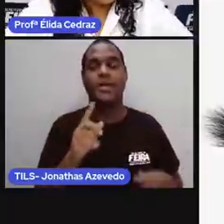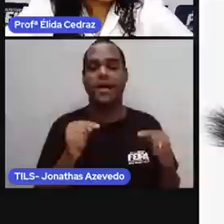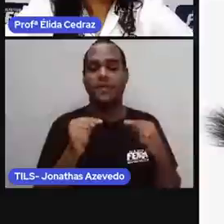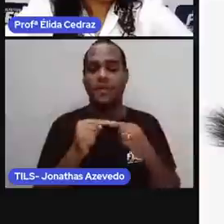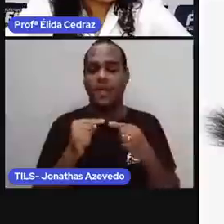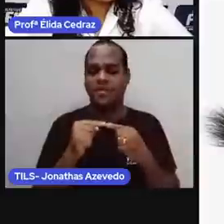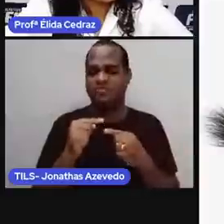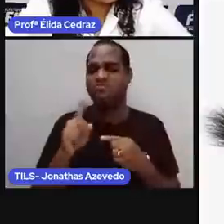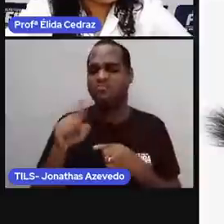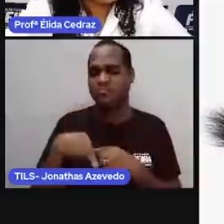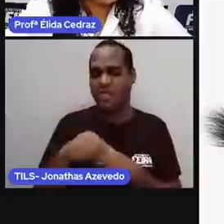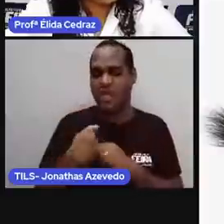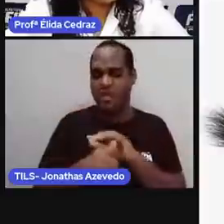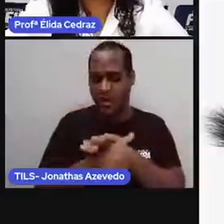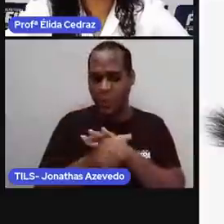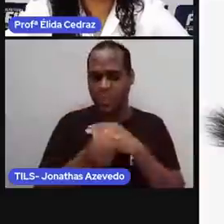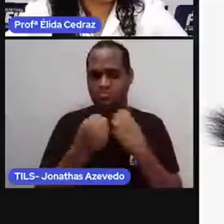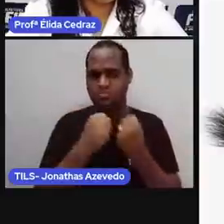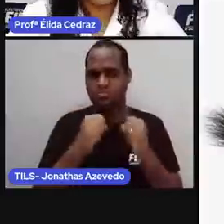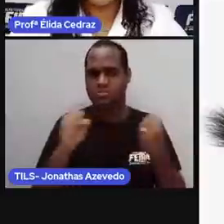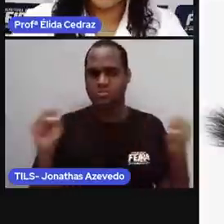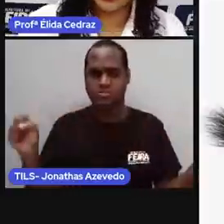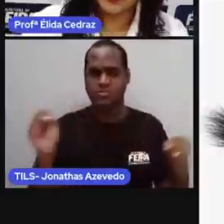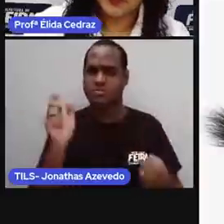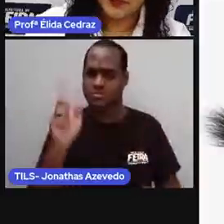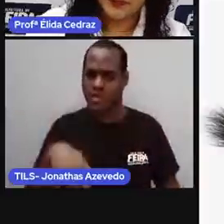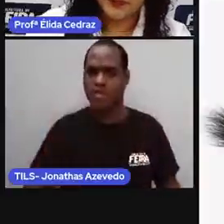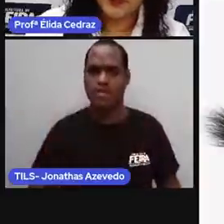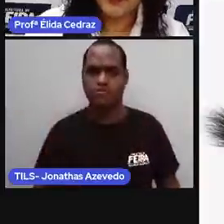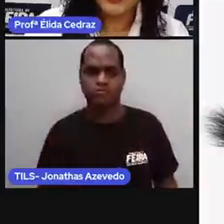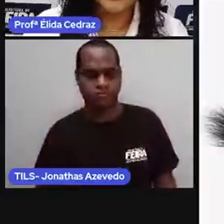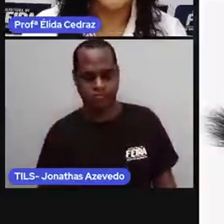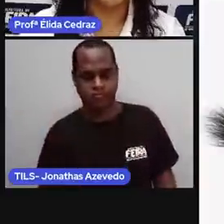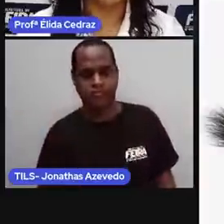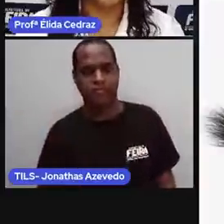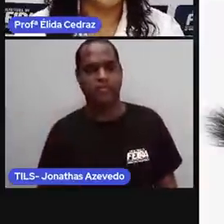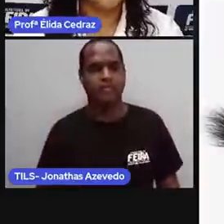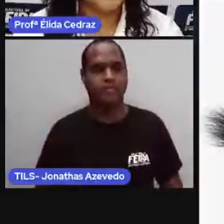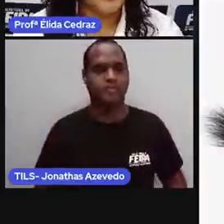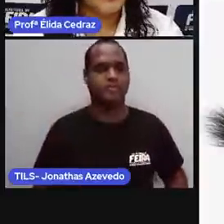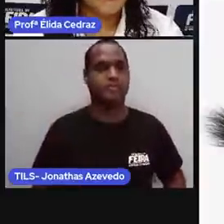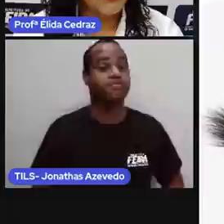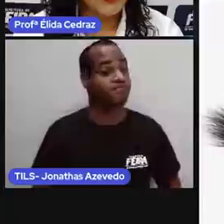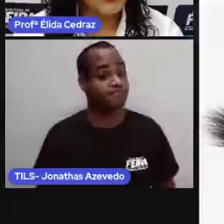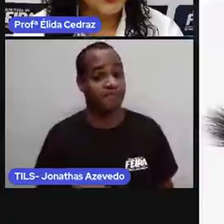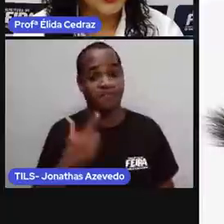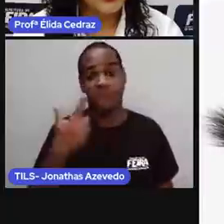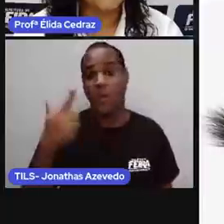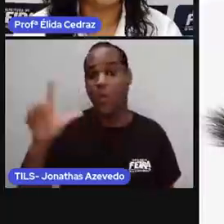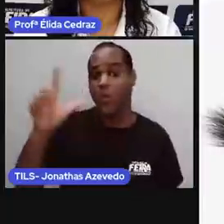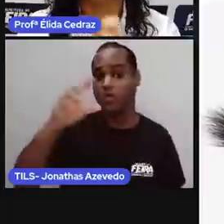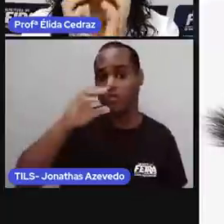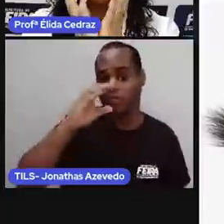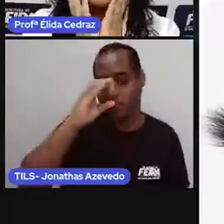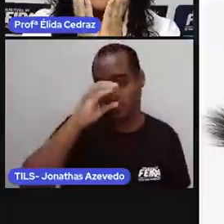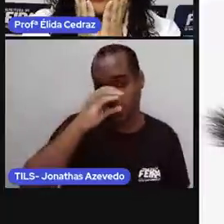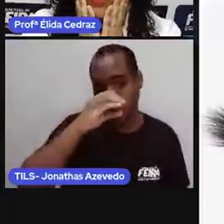senhora tartaruga, bem grande. E o elefante?